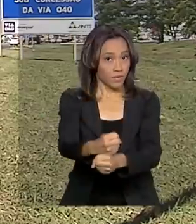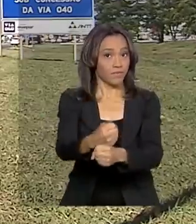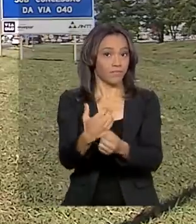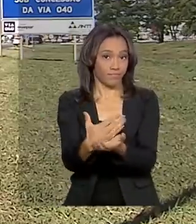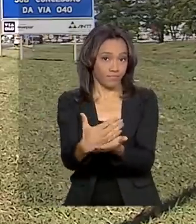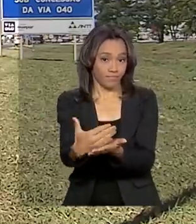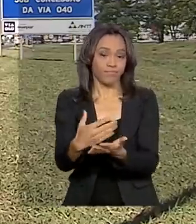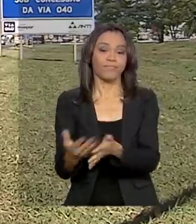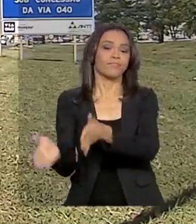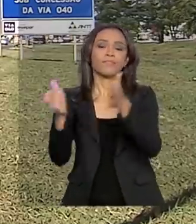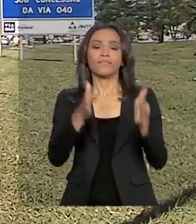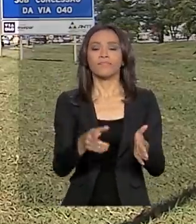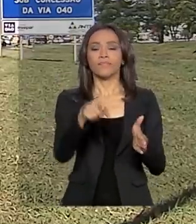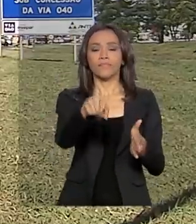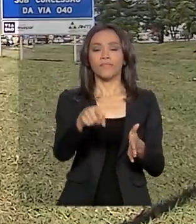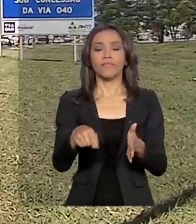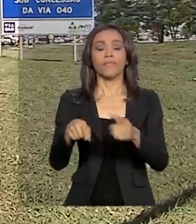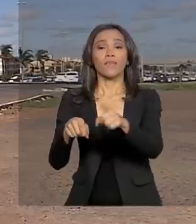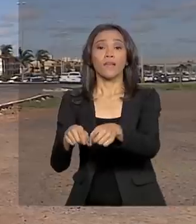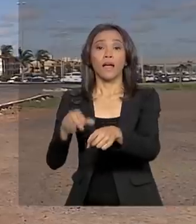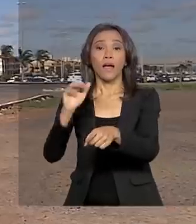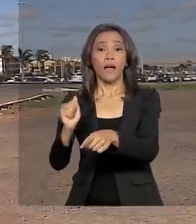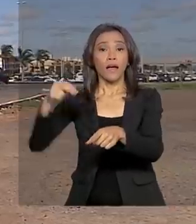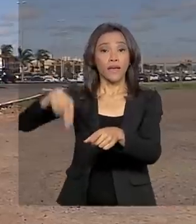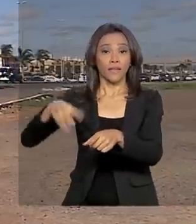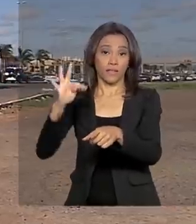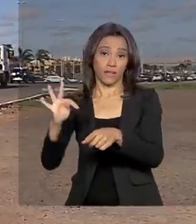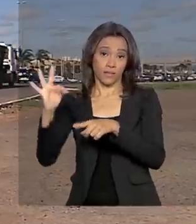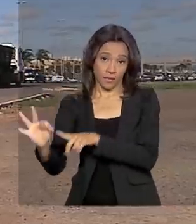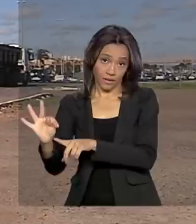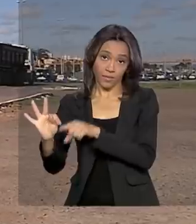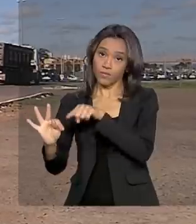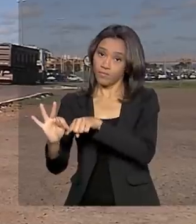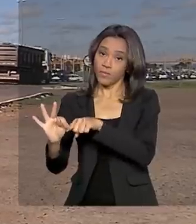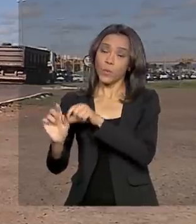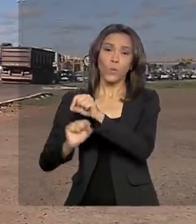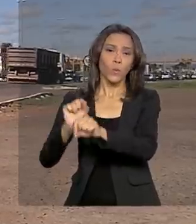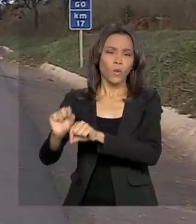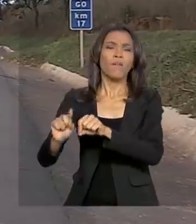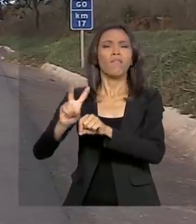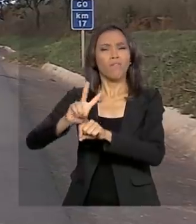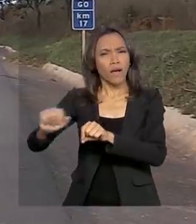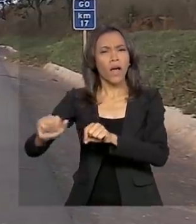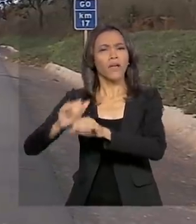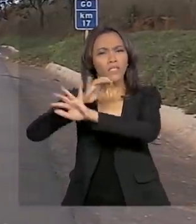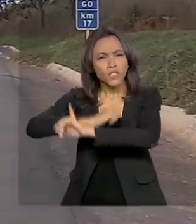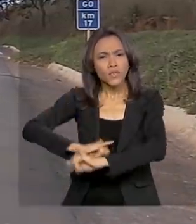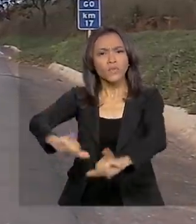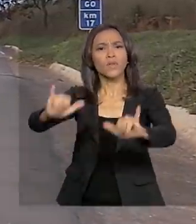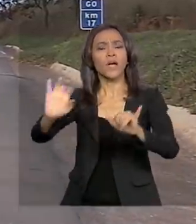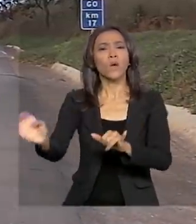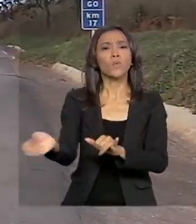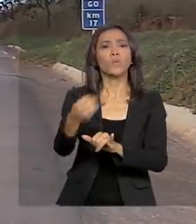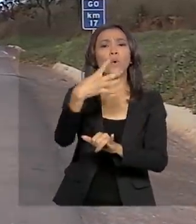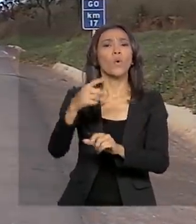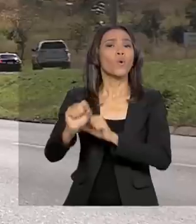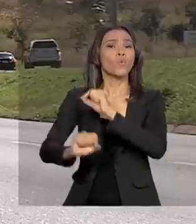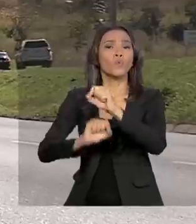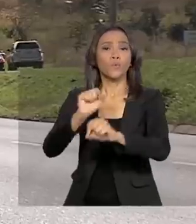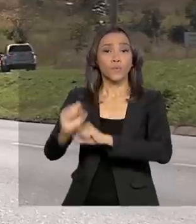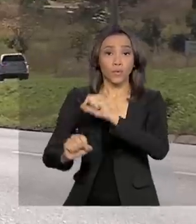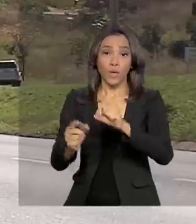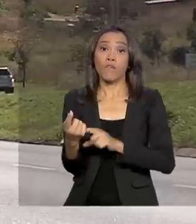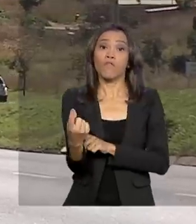A Agência Nacional de Transportes Terrestres, a ANTT, deve divulgar o novo piso mínimo do